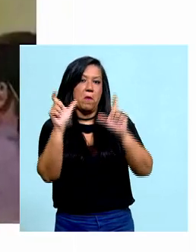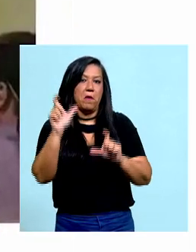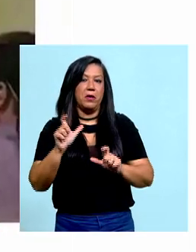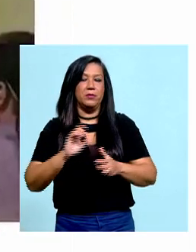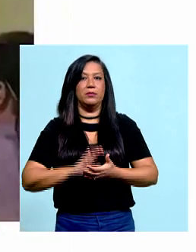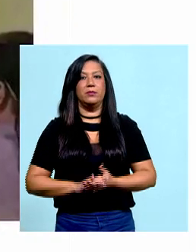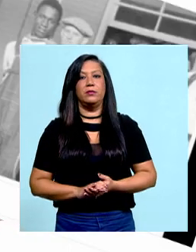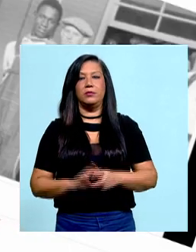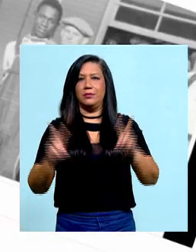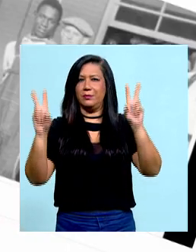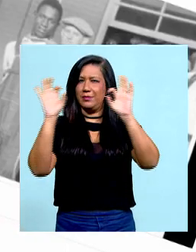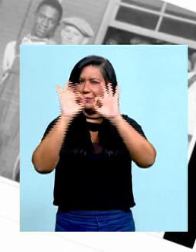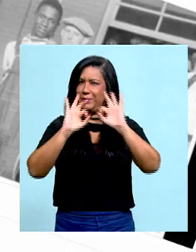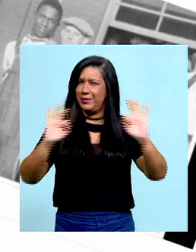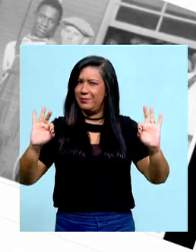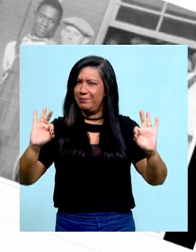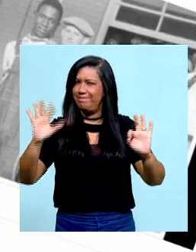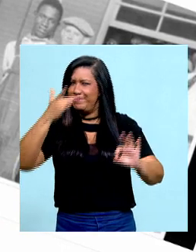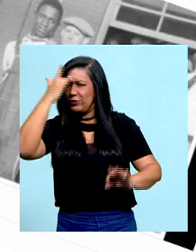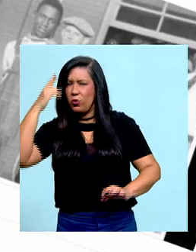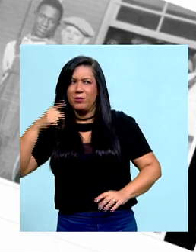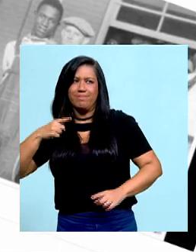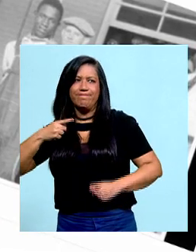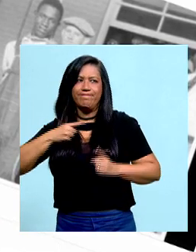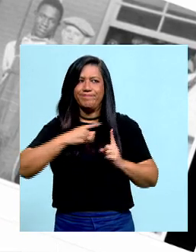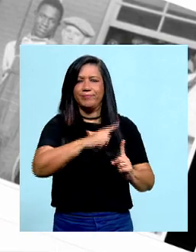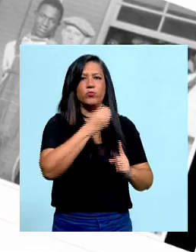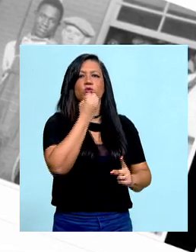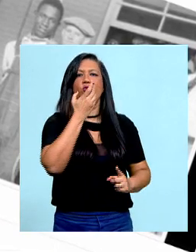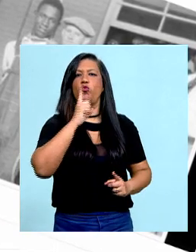A frase foi rebatida imediatamente.